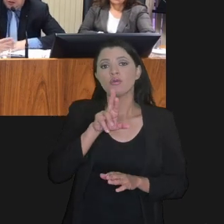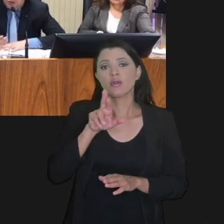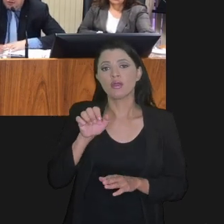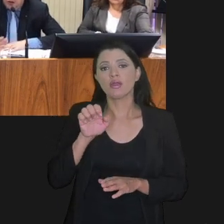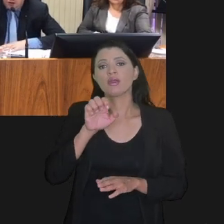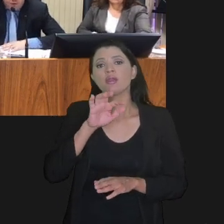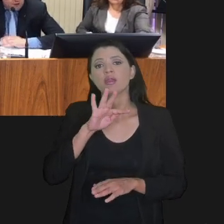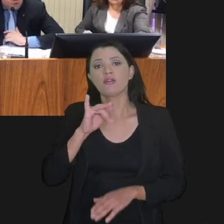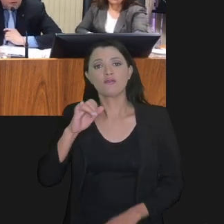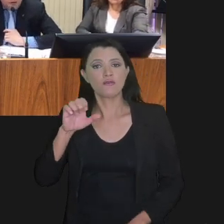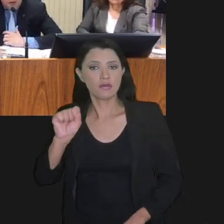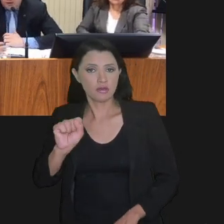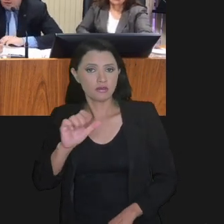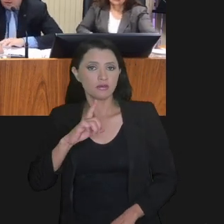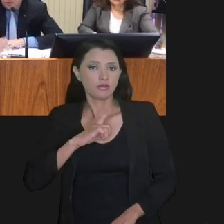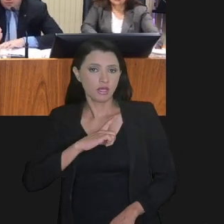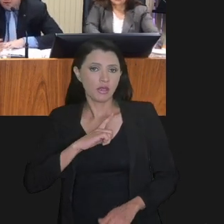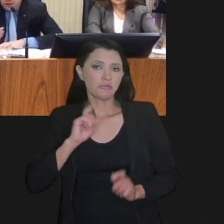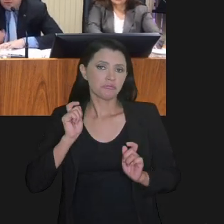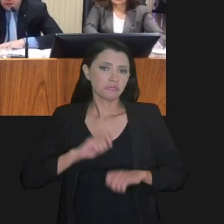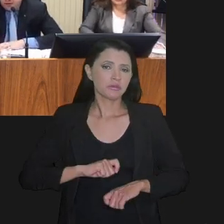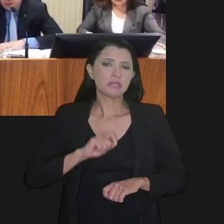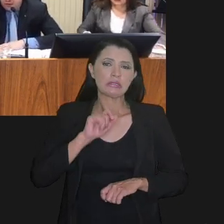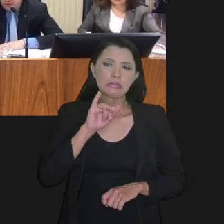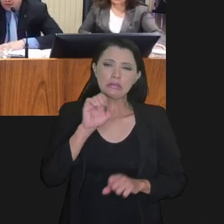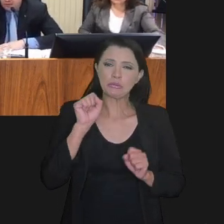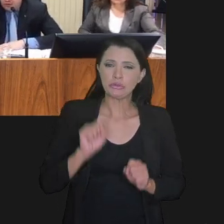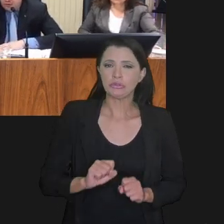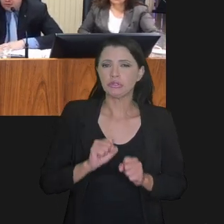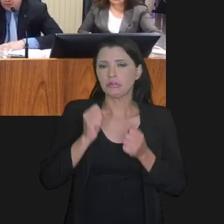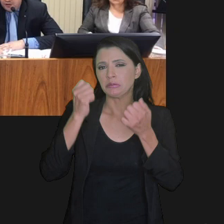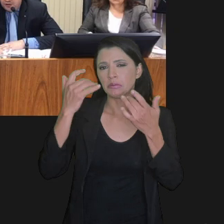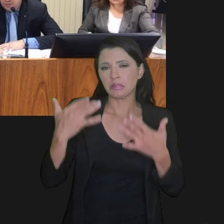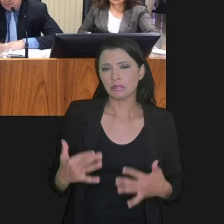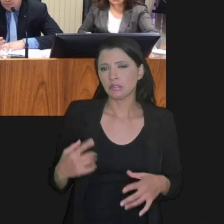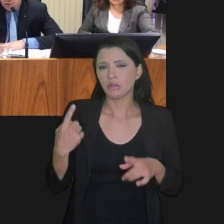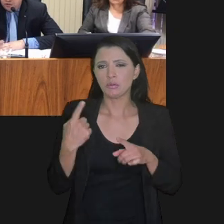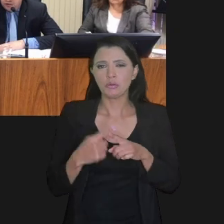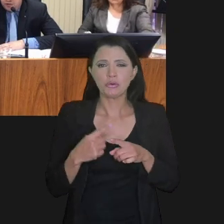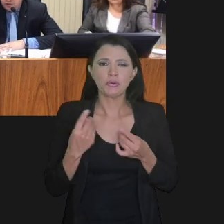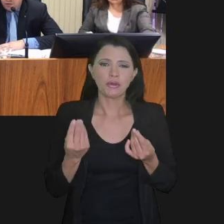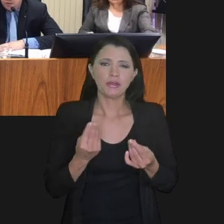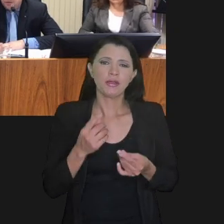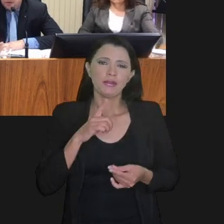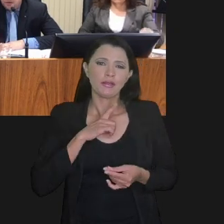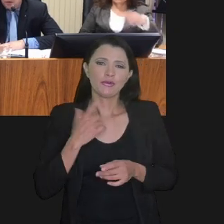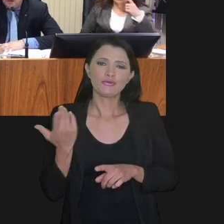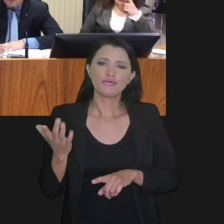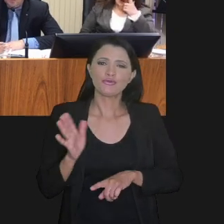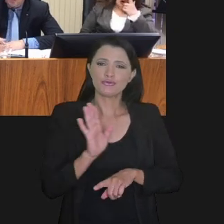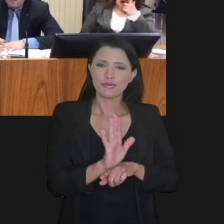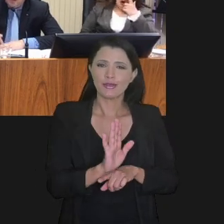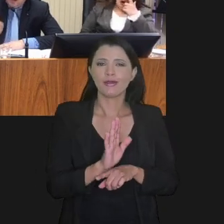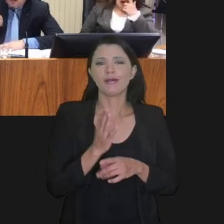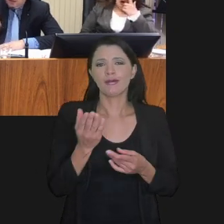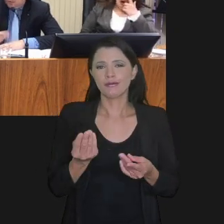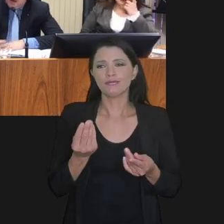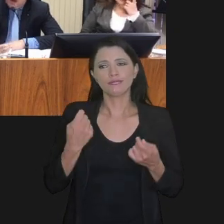refis que tiveram realmente alguma, se poderiam, ter algum tipo de justificativa pelo fato de terem